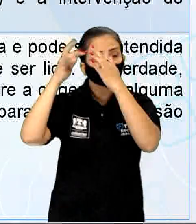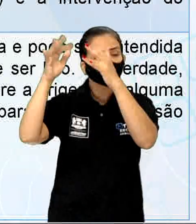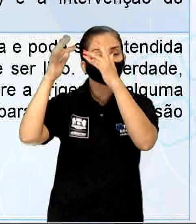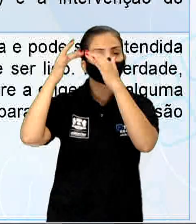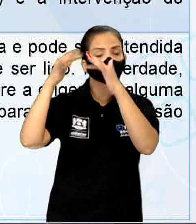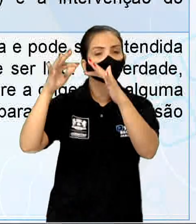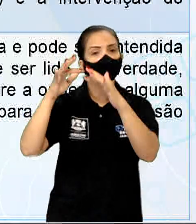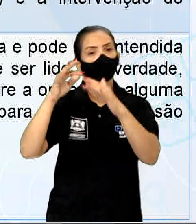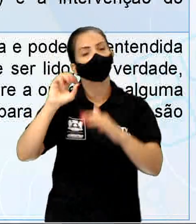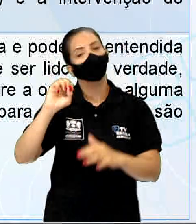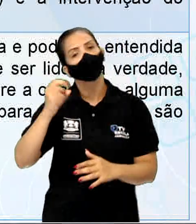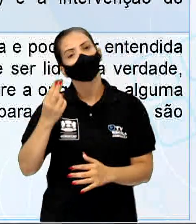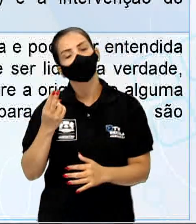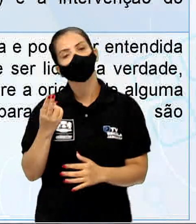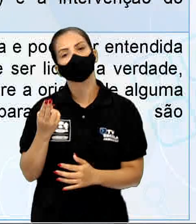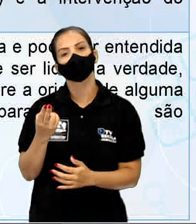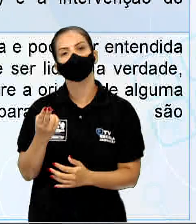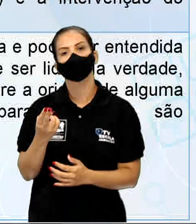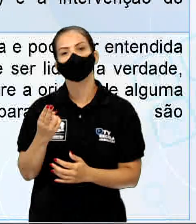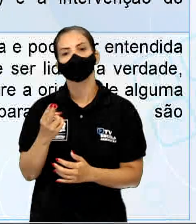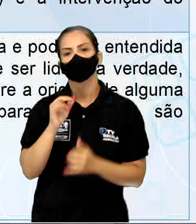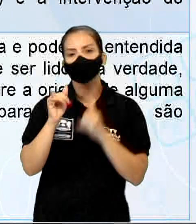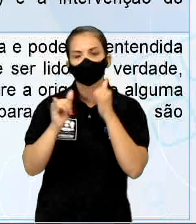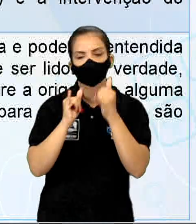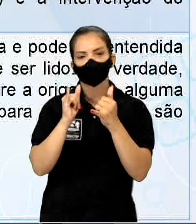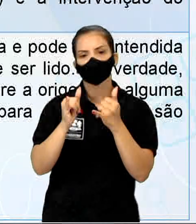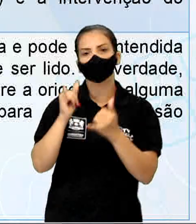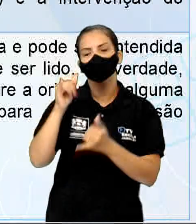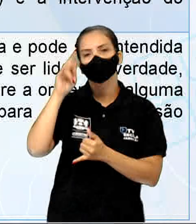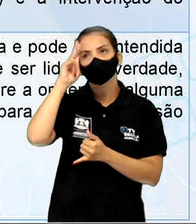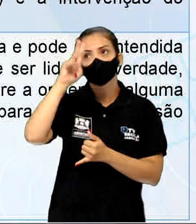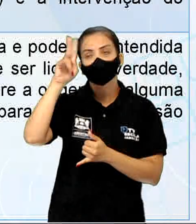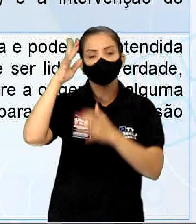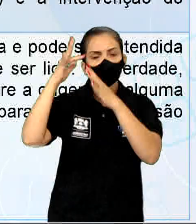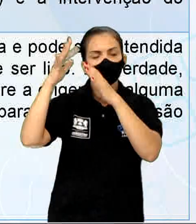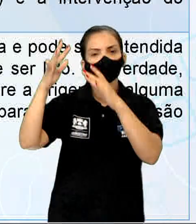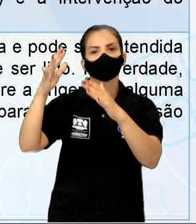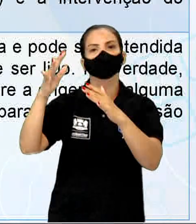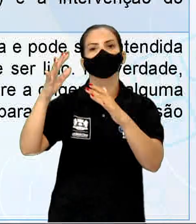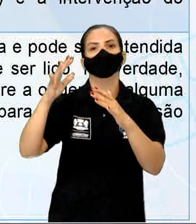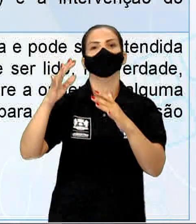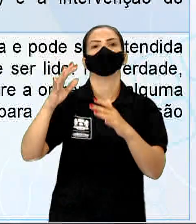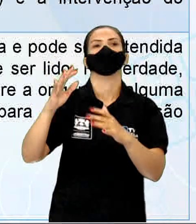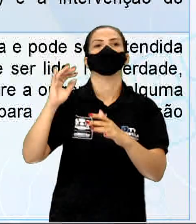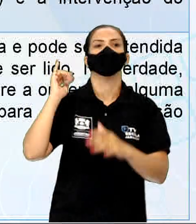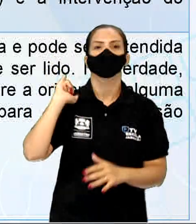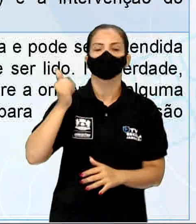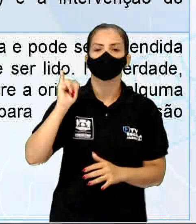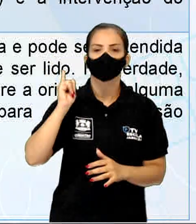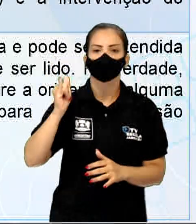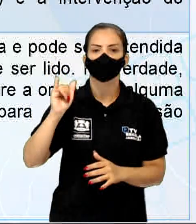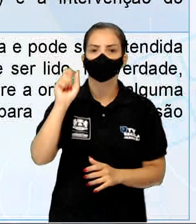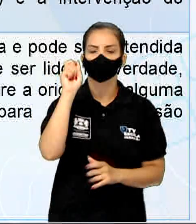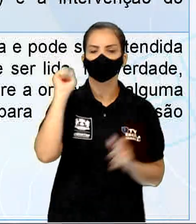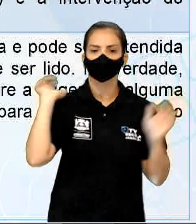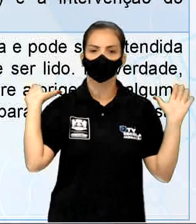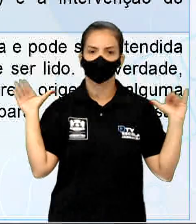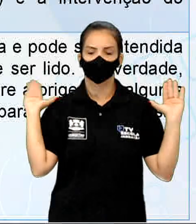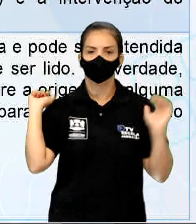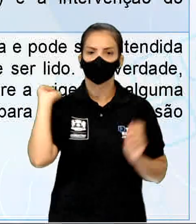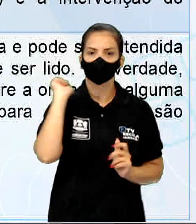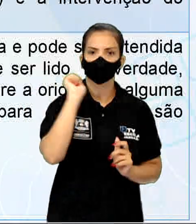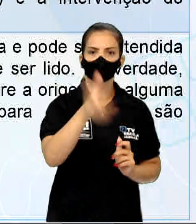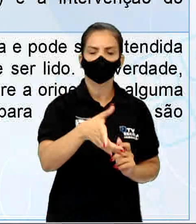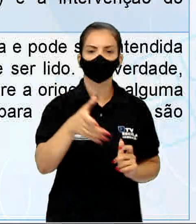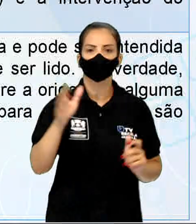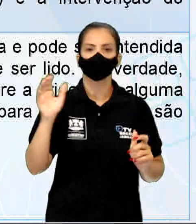Ou das duas coisas. Por isso, os contos de fada, contos de carochinha, contos de literatura atual, contos de